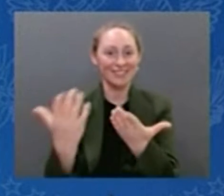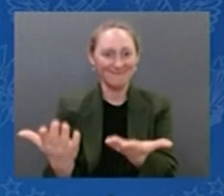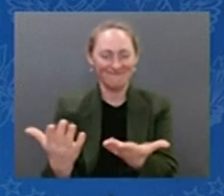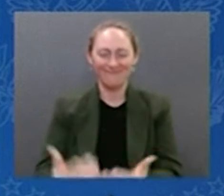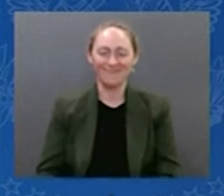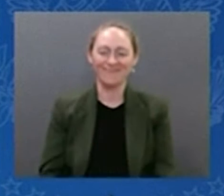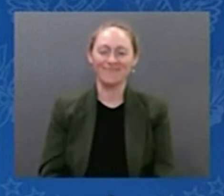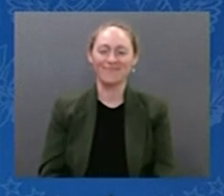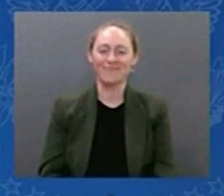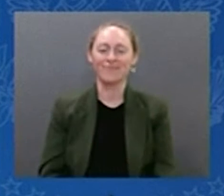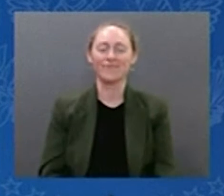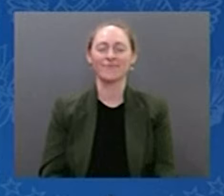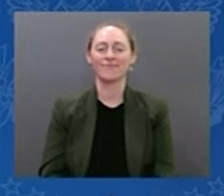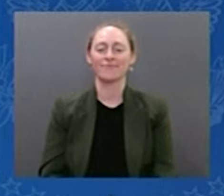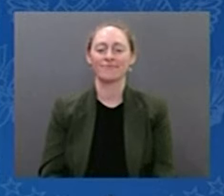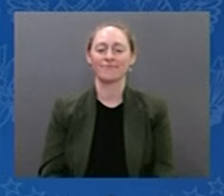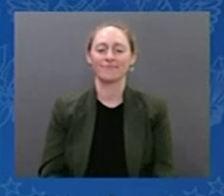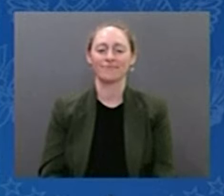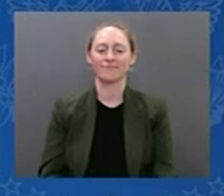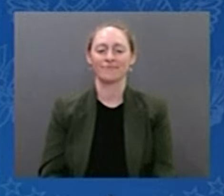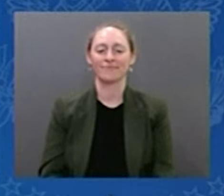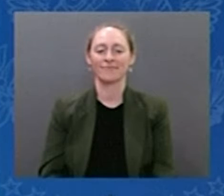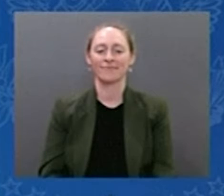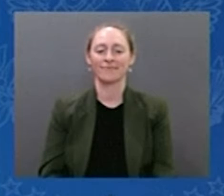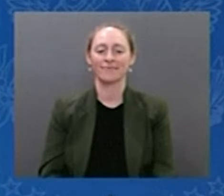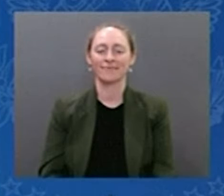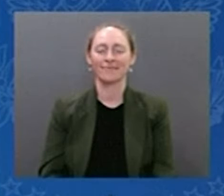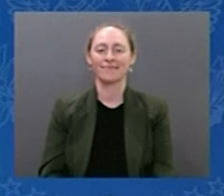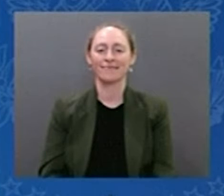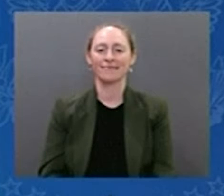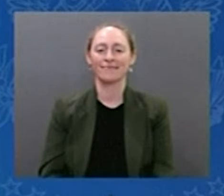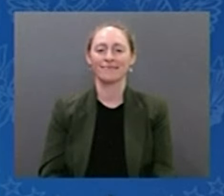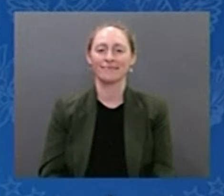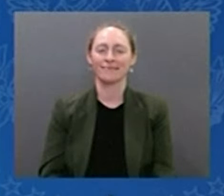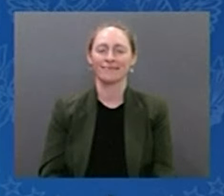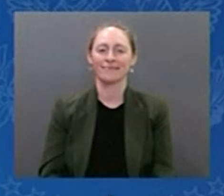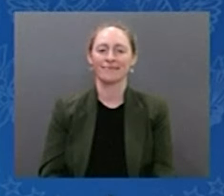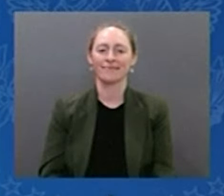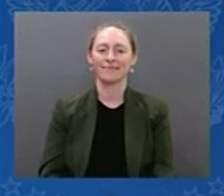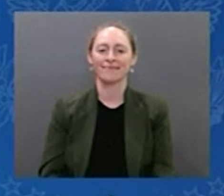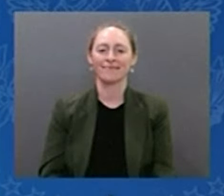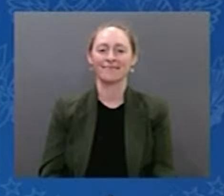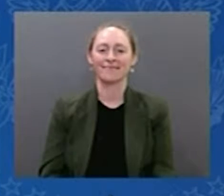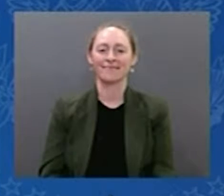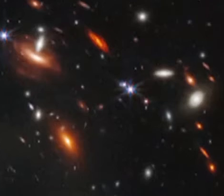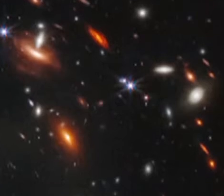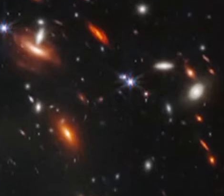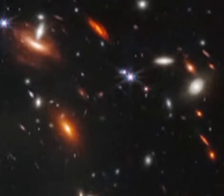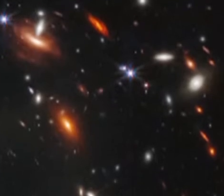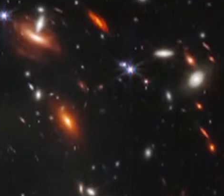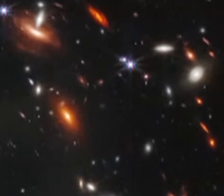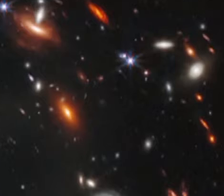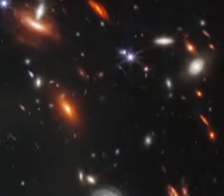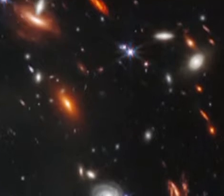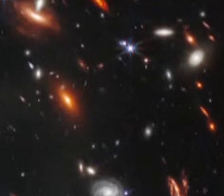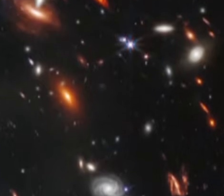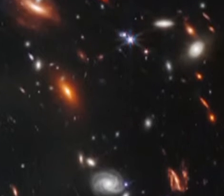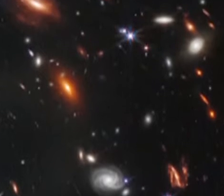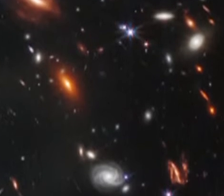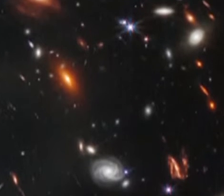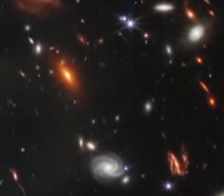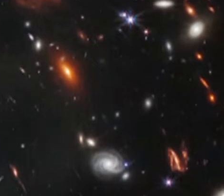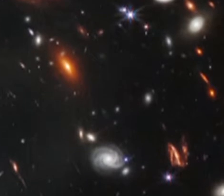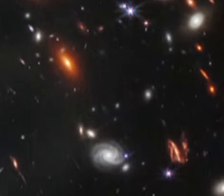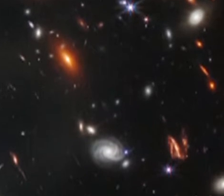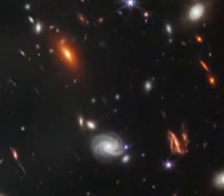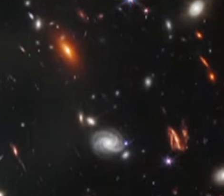feita. De acordo com a NASA, a foto, repleta de pontos luminosos de vários tamanhos, mostra as primeiras galáxias formadas pouco depois do Big